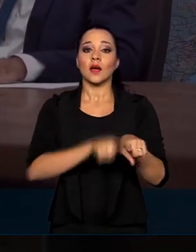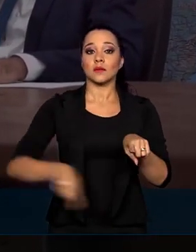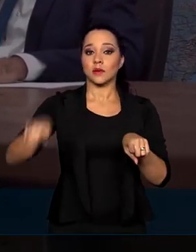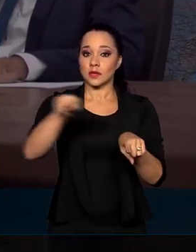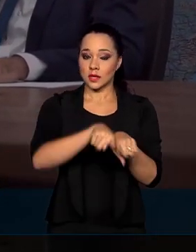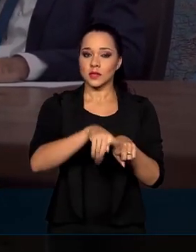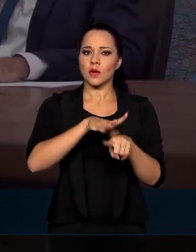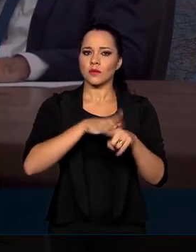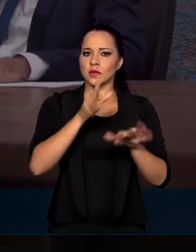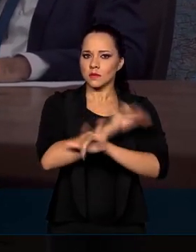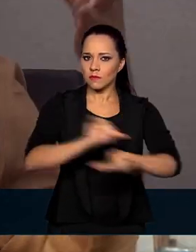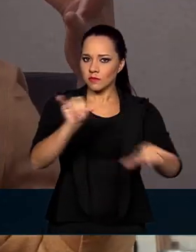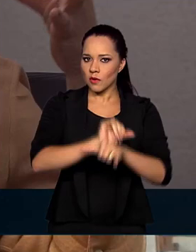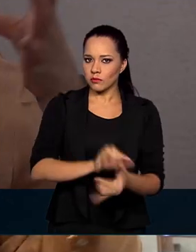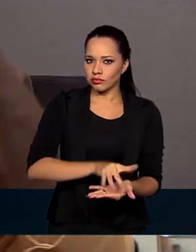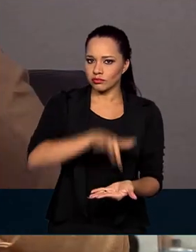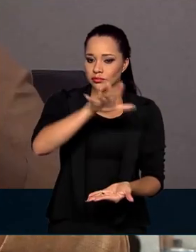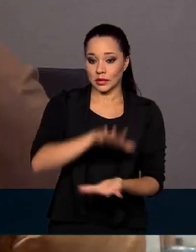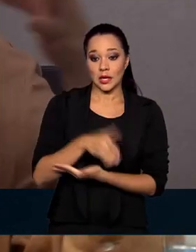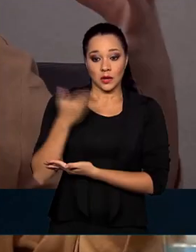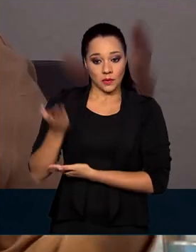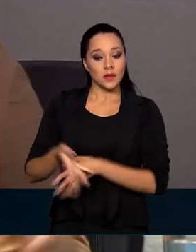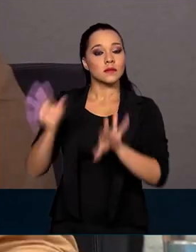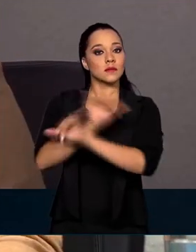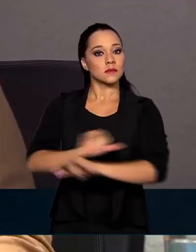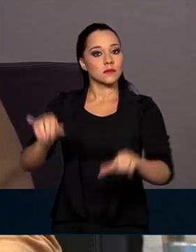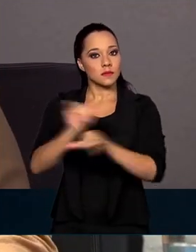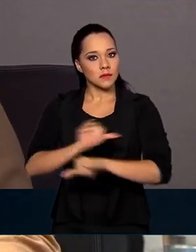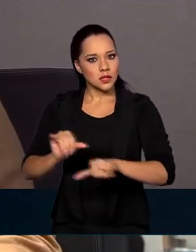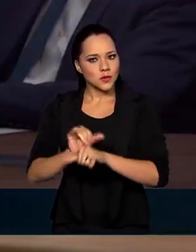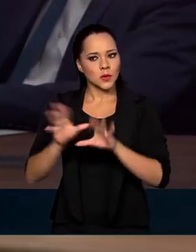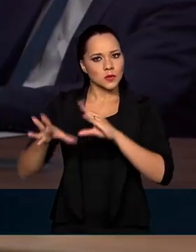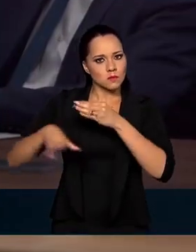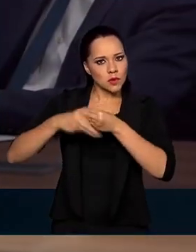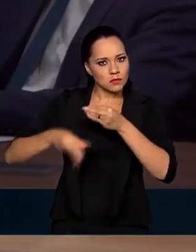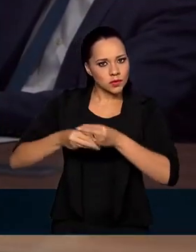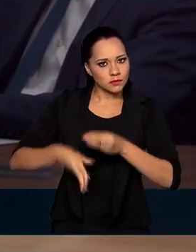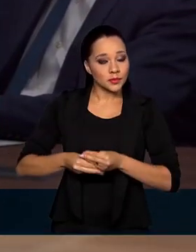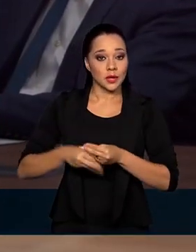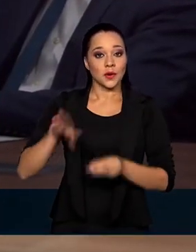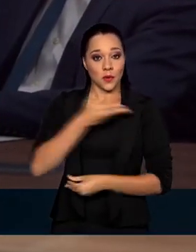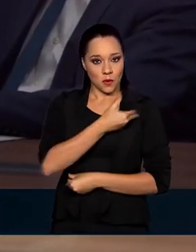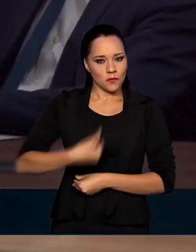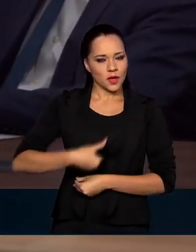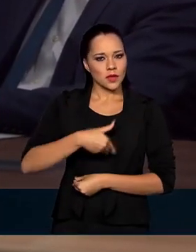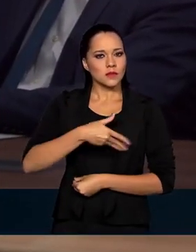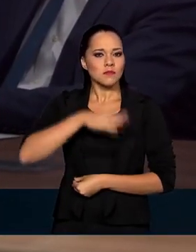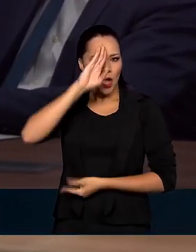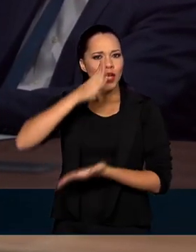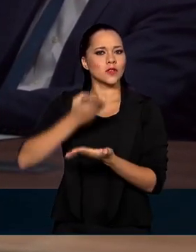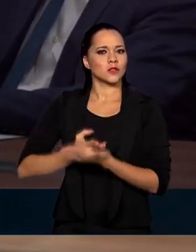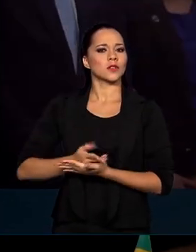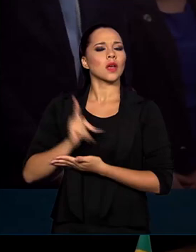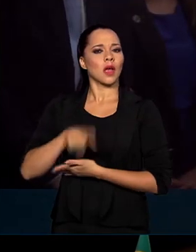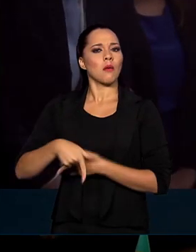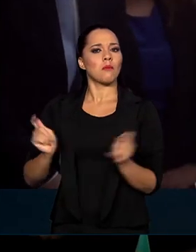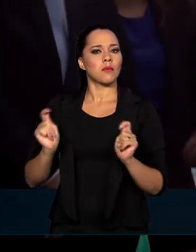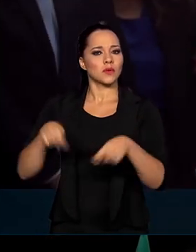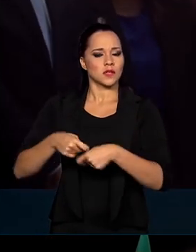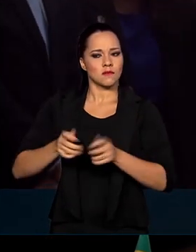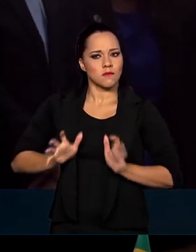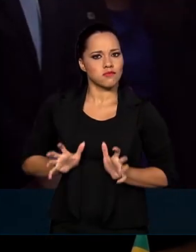do banco de dados. Com essas informações mais completas, o governo acredita que será possível